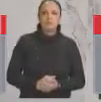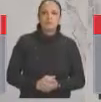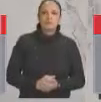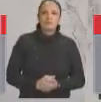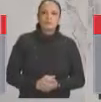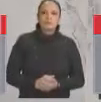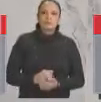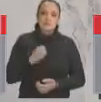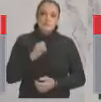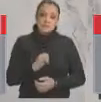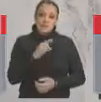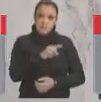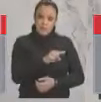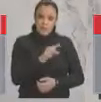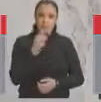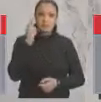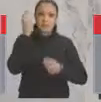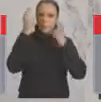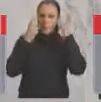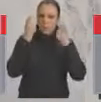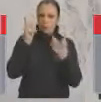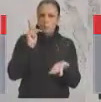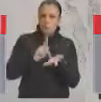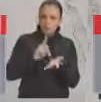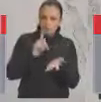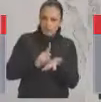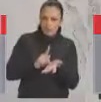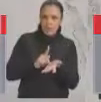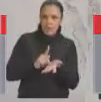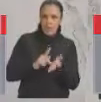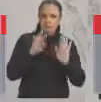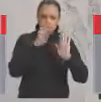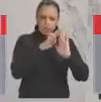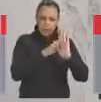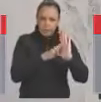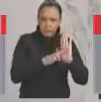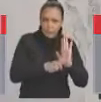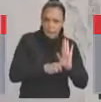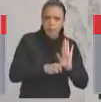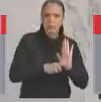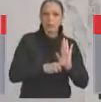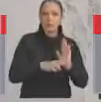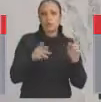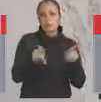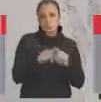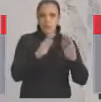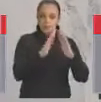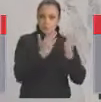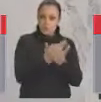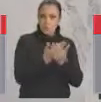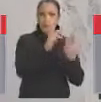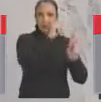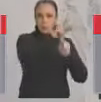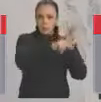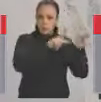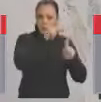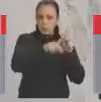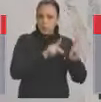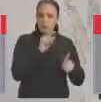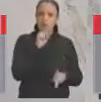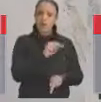Se eles estivessem tão preocupados com a doutrinação, e com a escola pública, eles estariam, sobretudo,